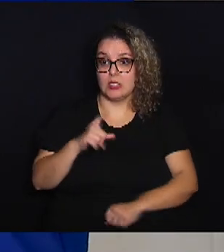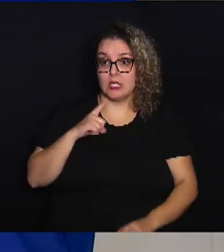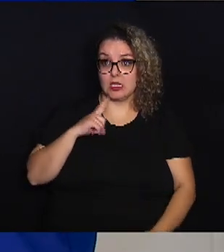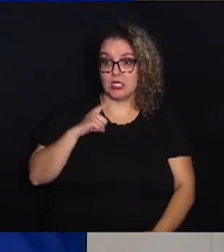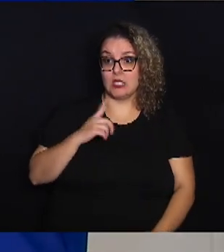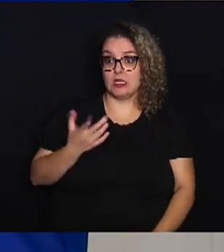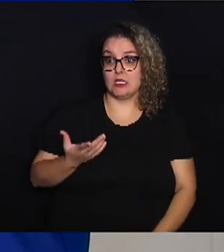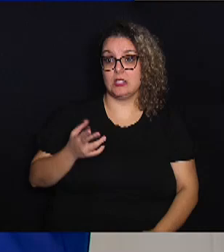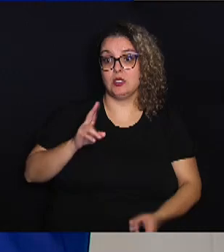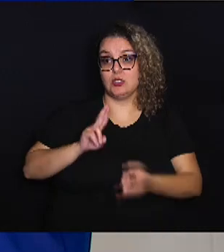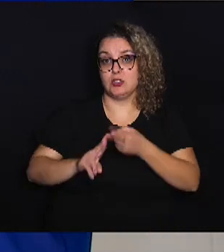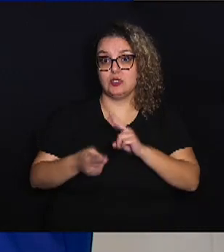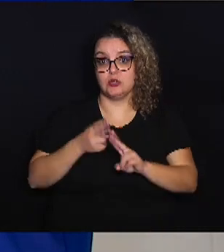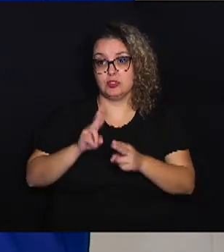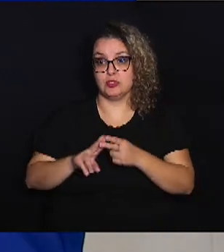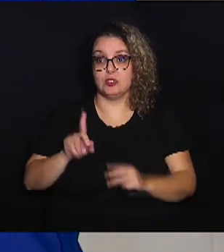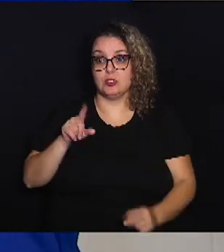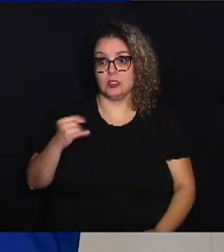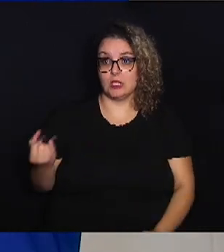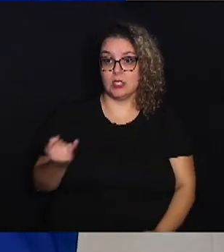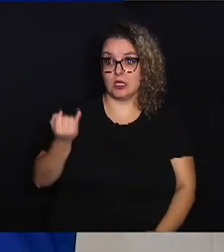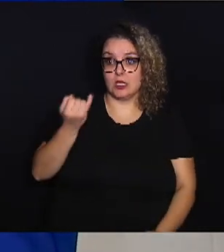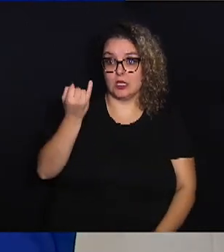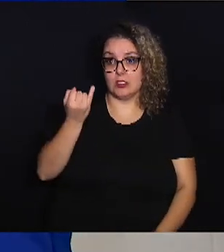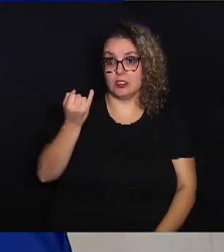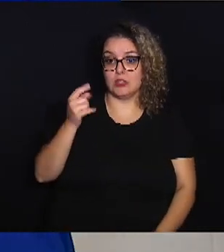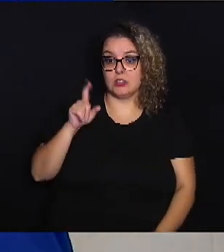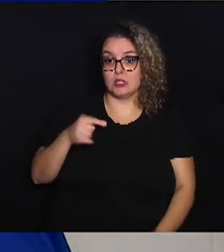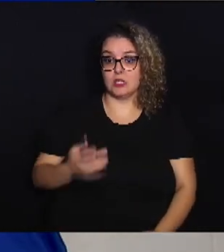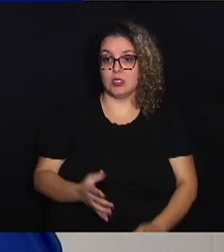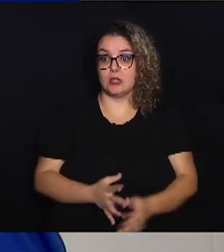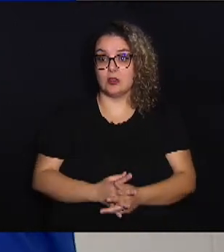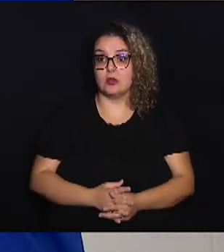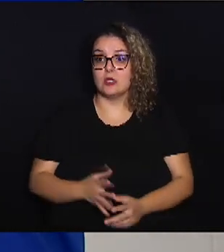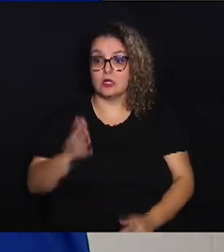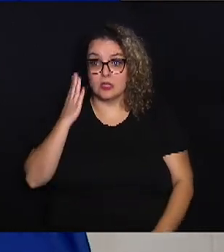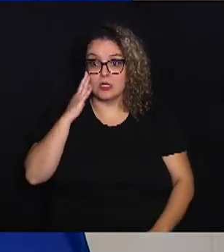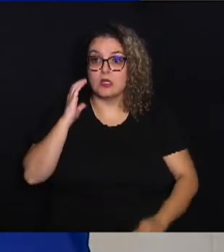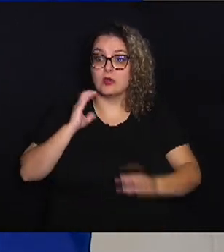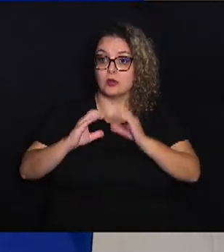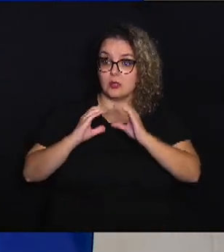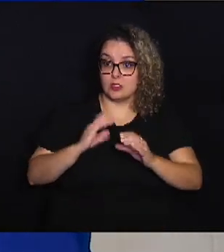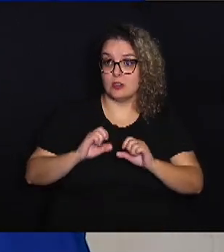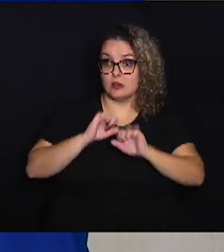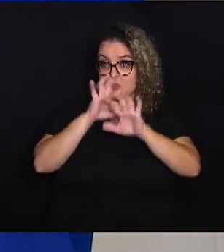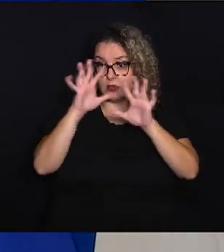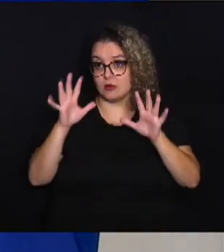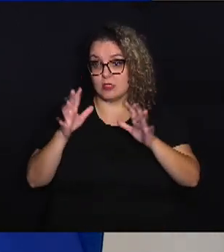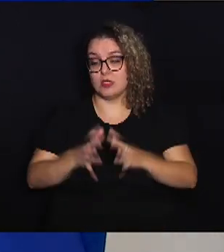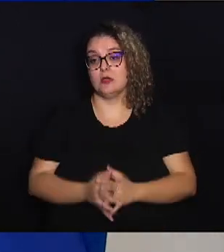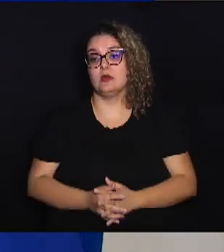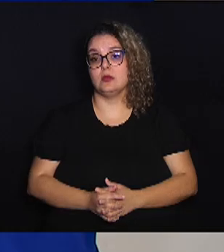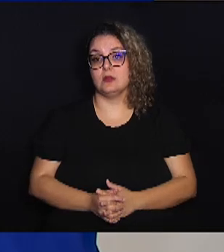essa habilidade que é fundamental, que é de saber se comunicar de forma clara,